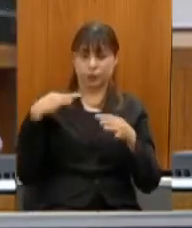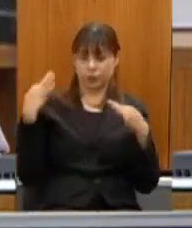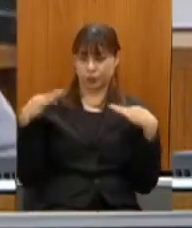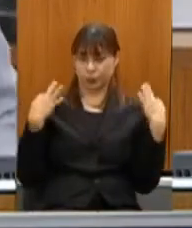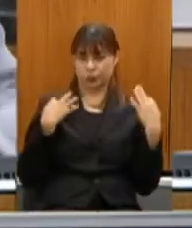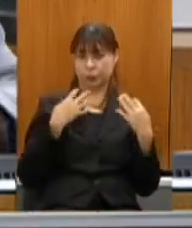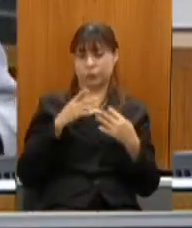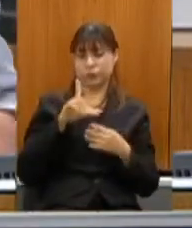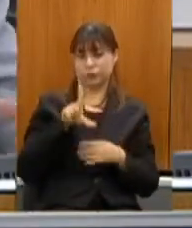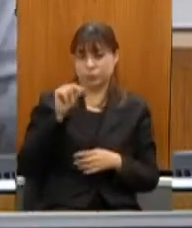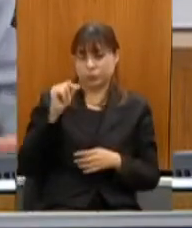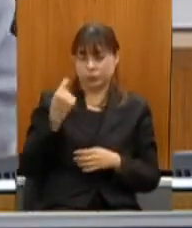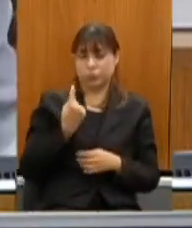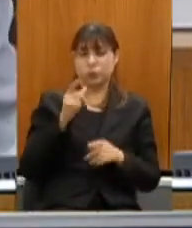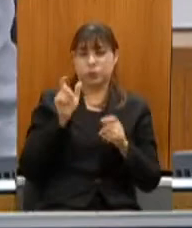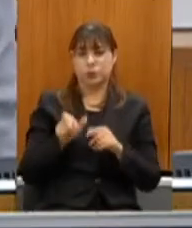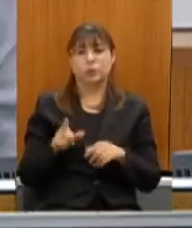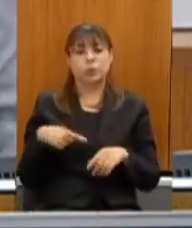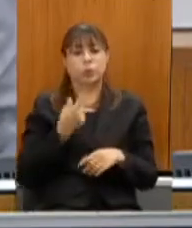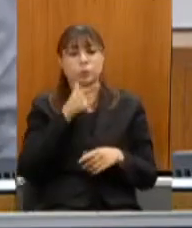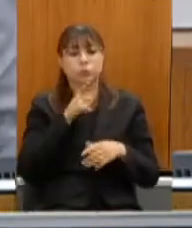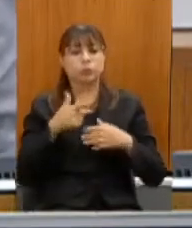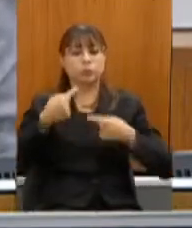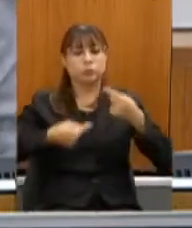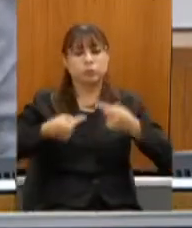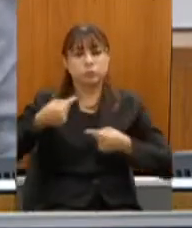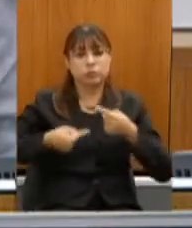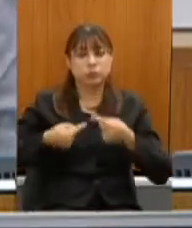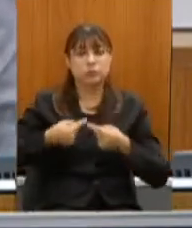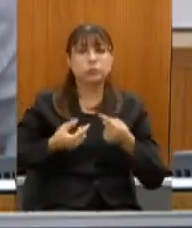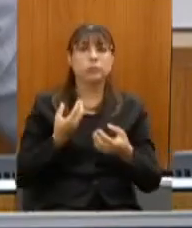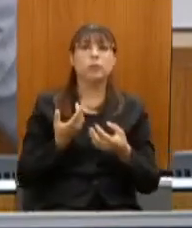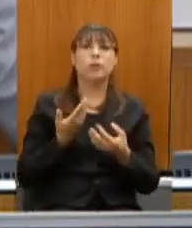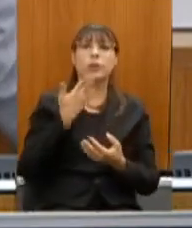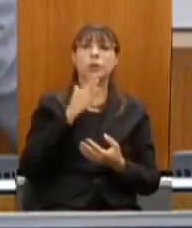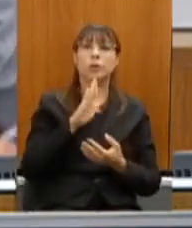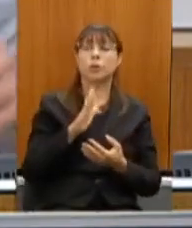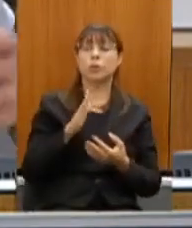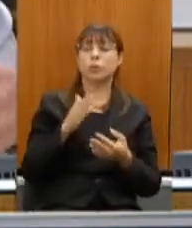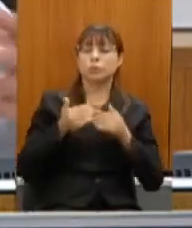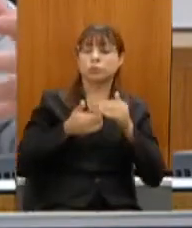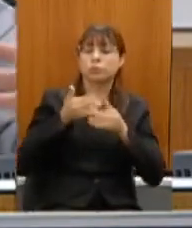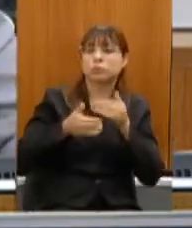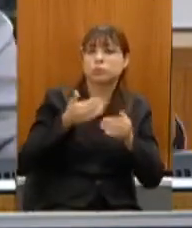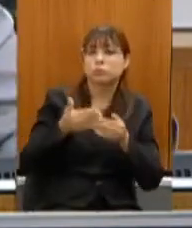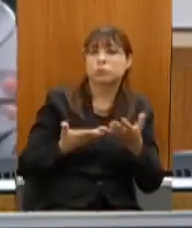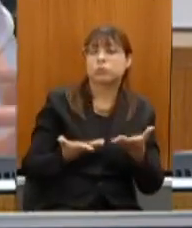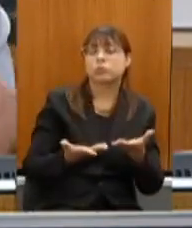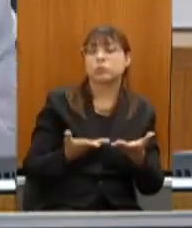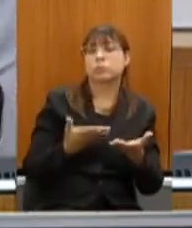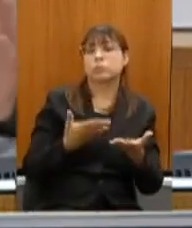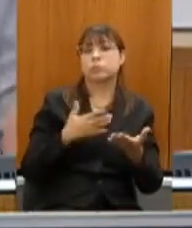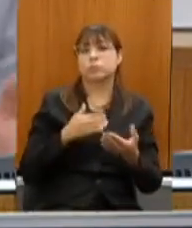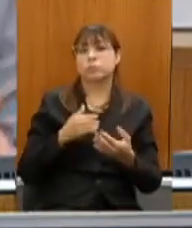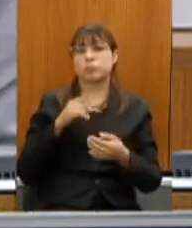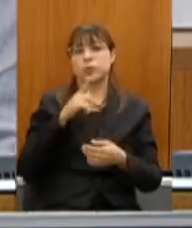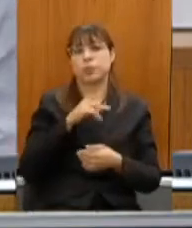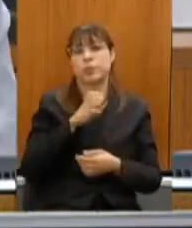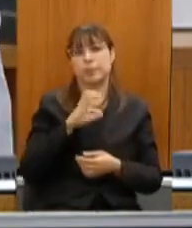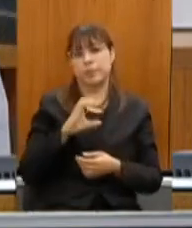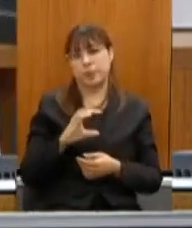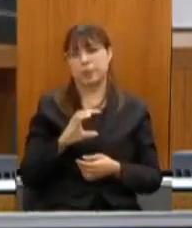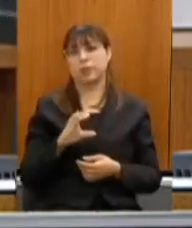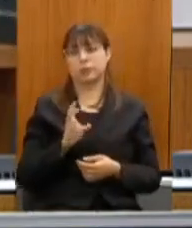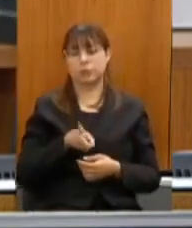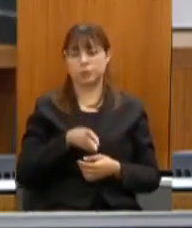projeto Orla para a gente justamente discutir isso e qual o desdobramento da PEC na estruturação a PEC fez nós